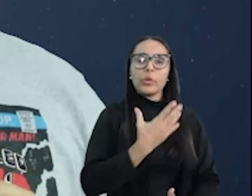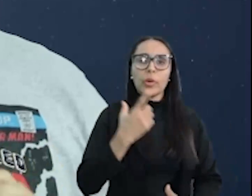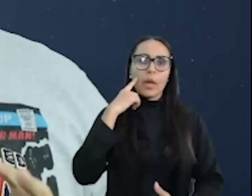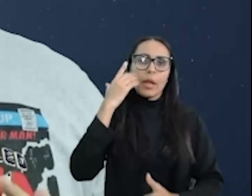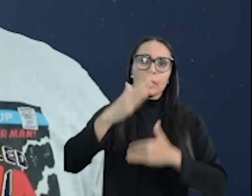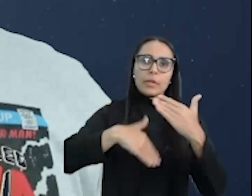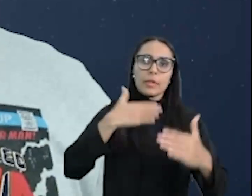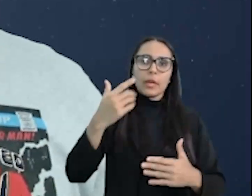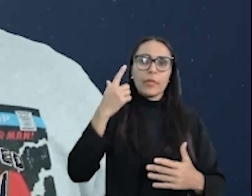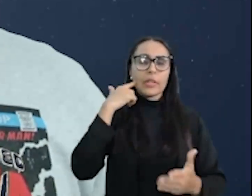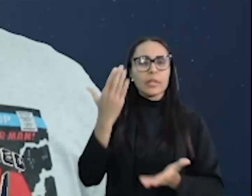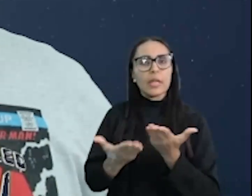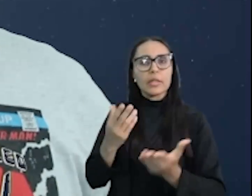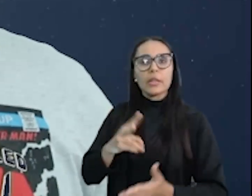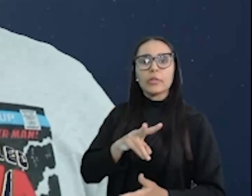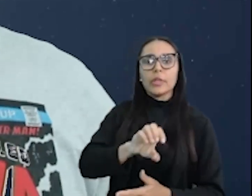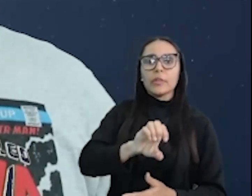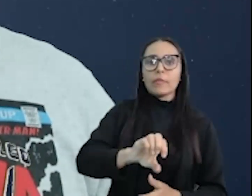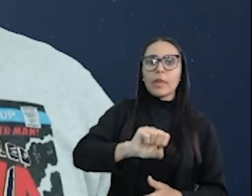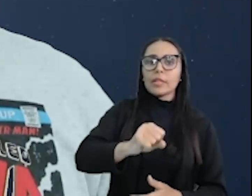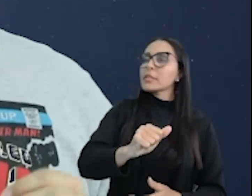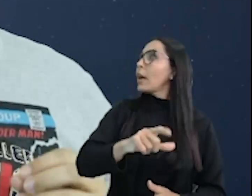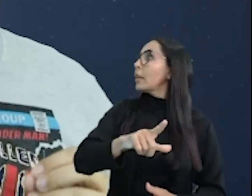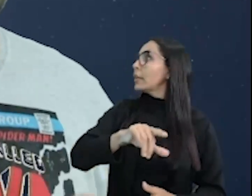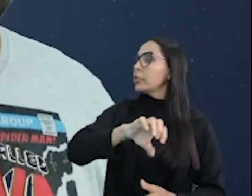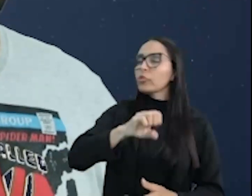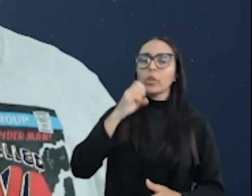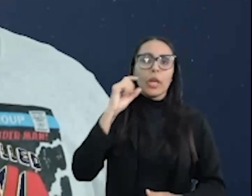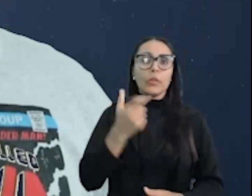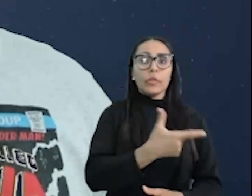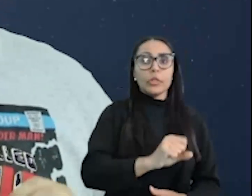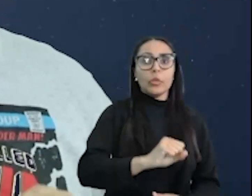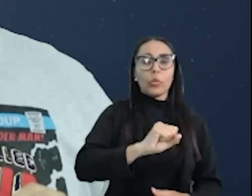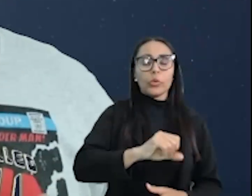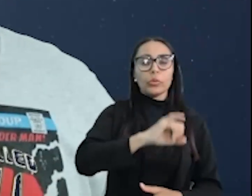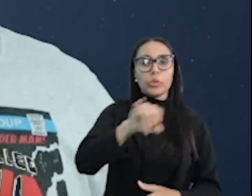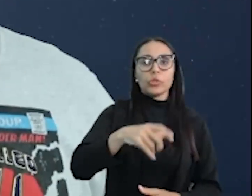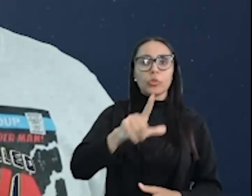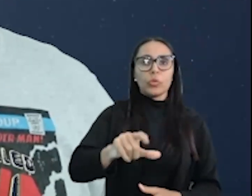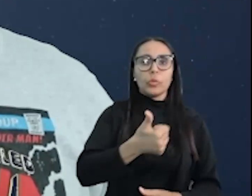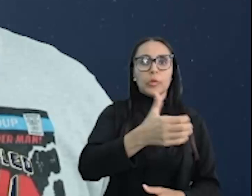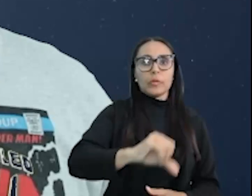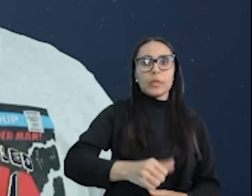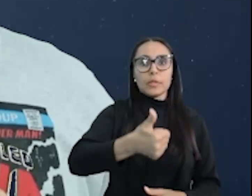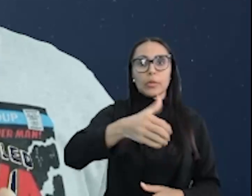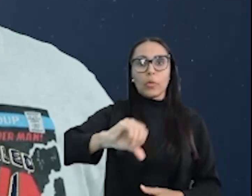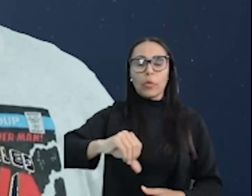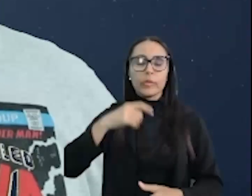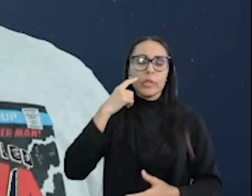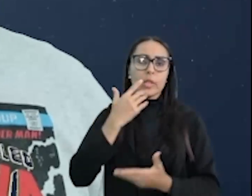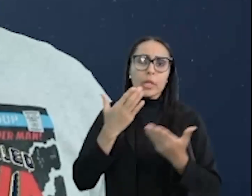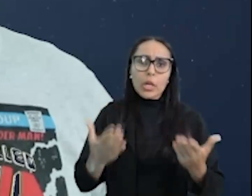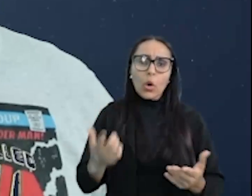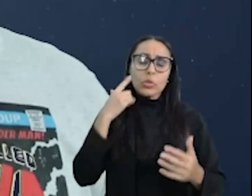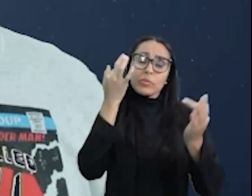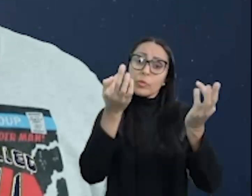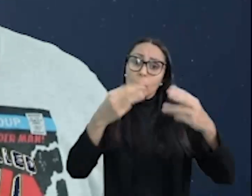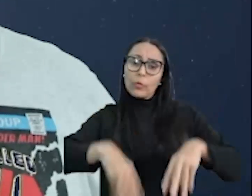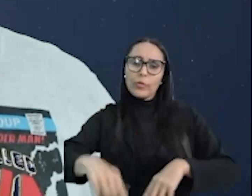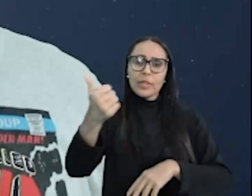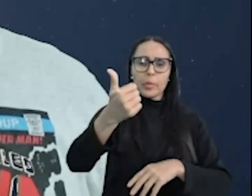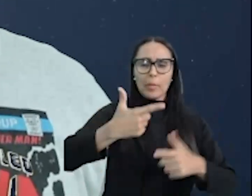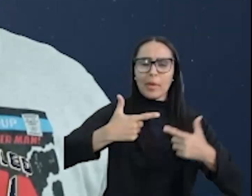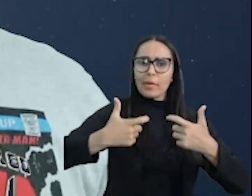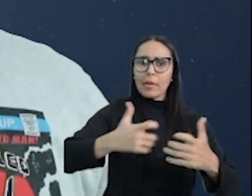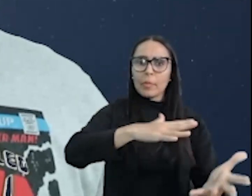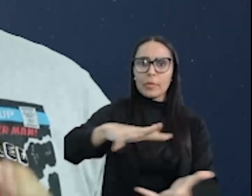através do Tratado de Versalhes, em 28 de julho de 1919, ou seja, no fim da